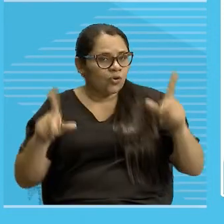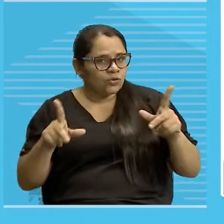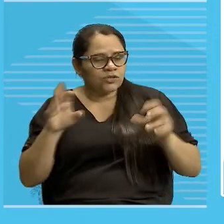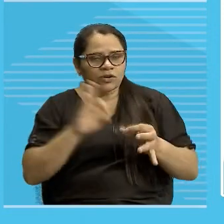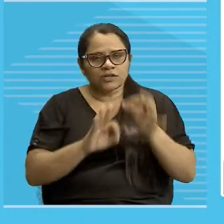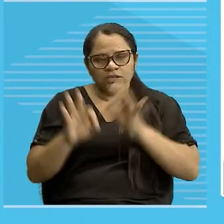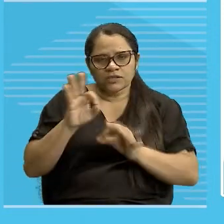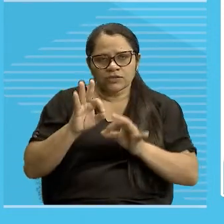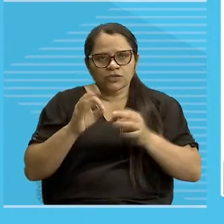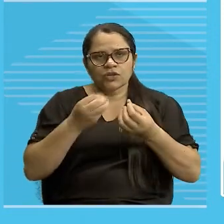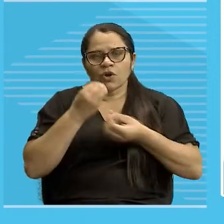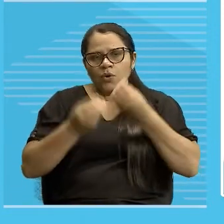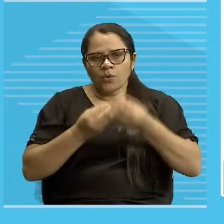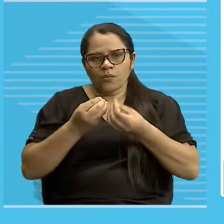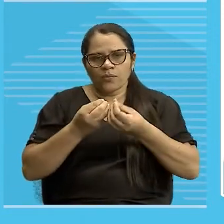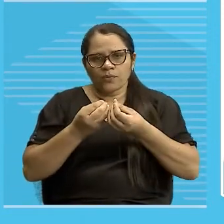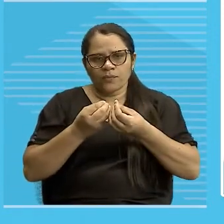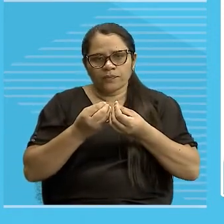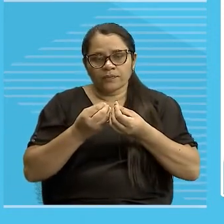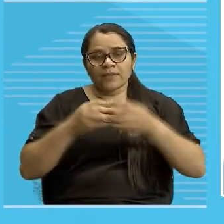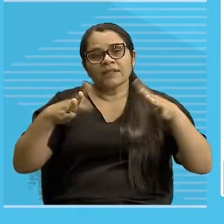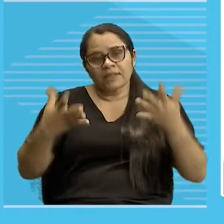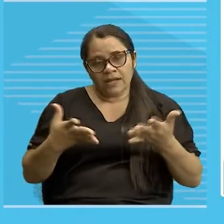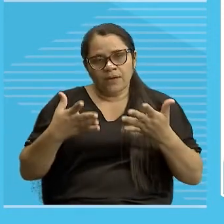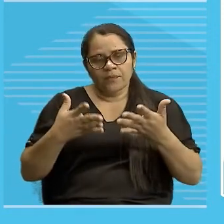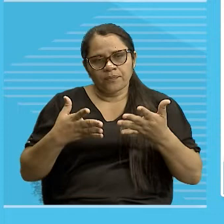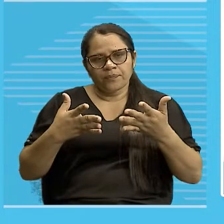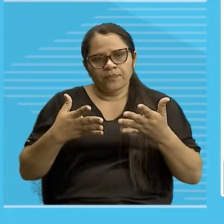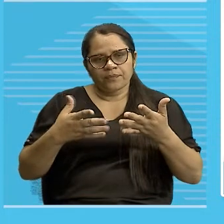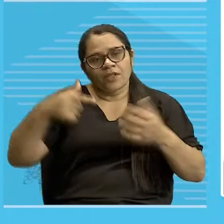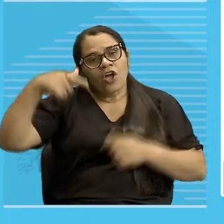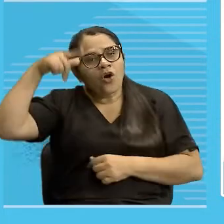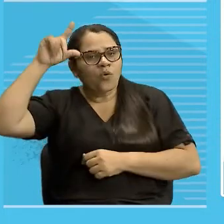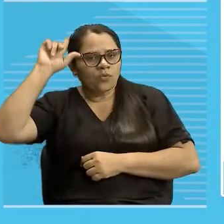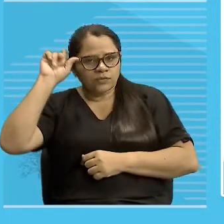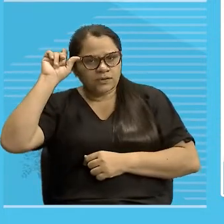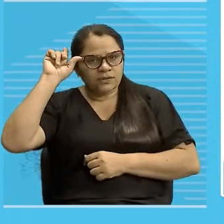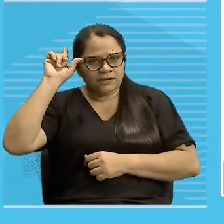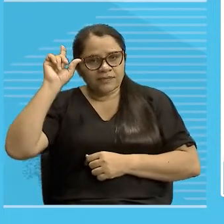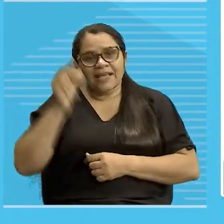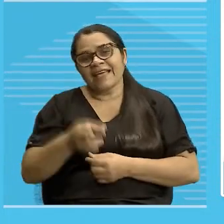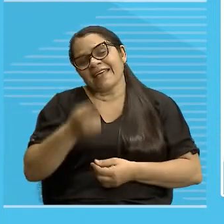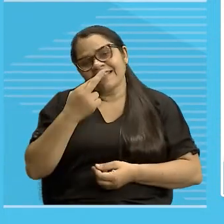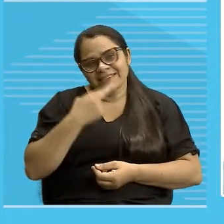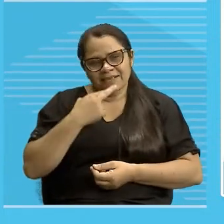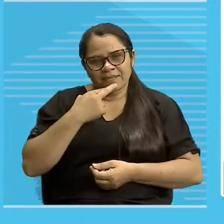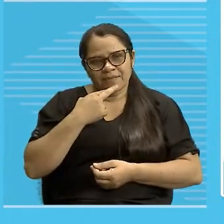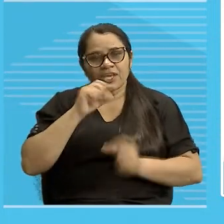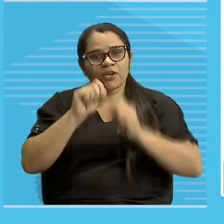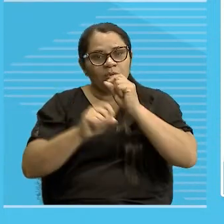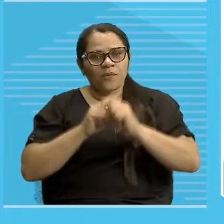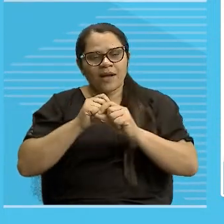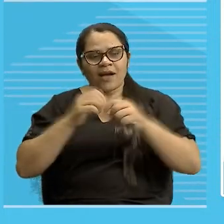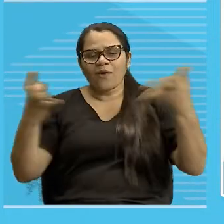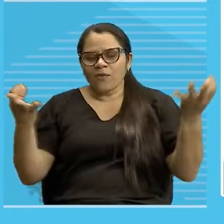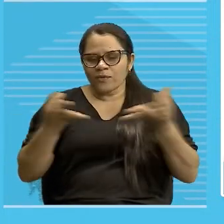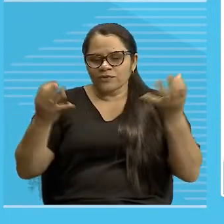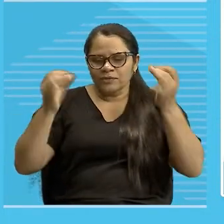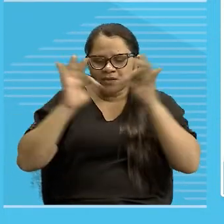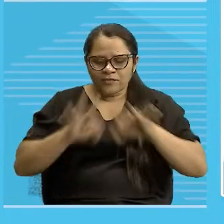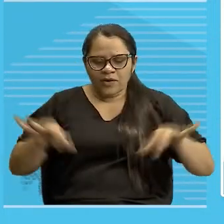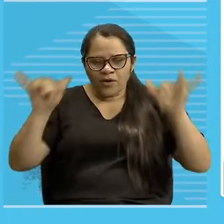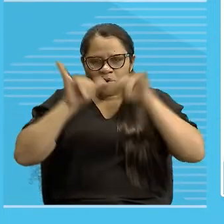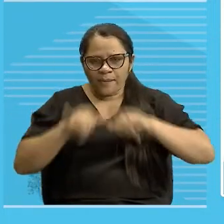Então, você às vezes assim, ontem recebi uma ótima notícia neste dia em vez de nesse dia, né?